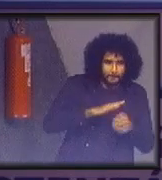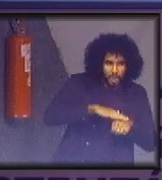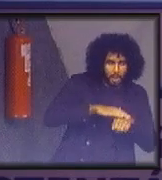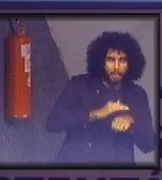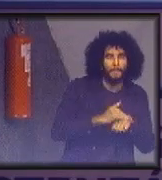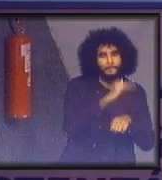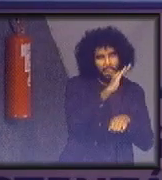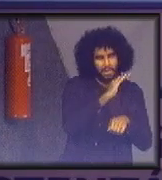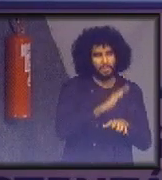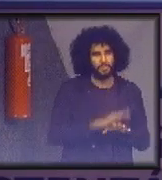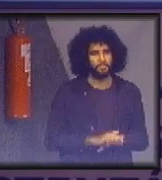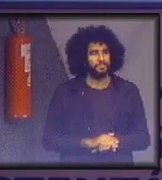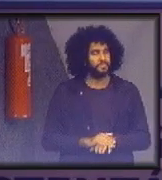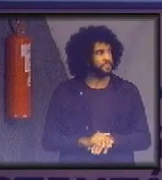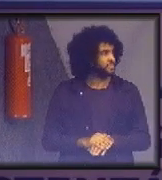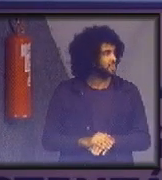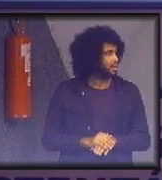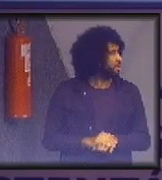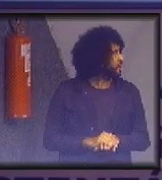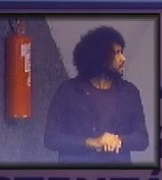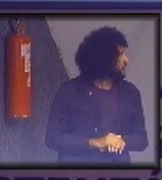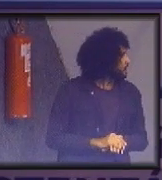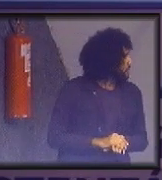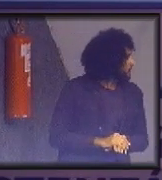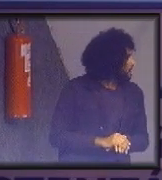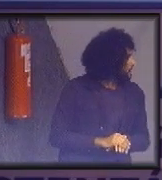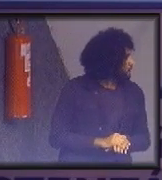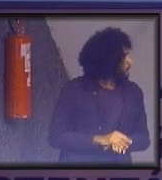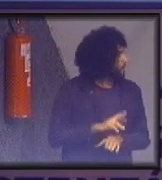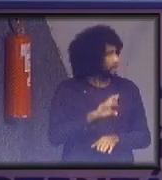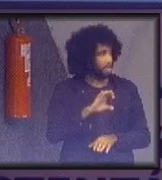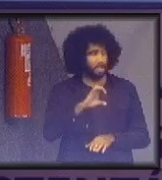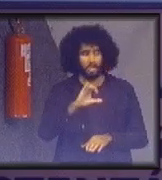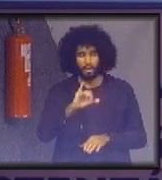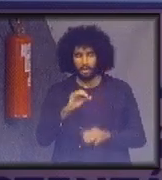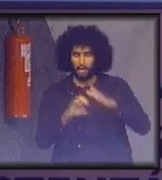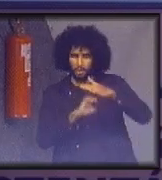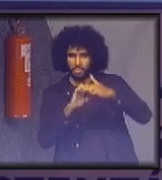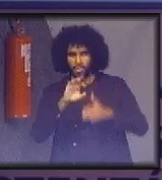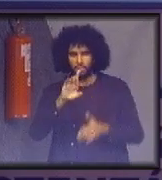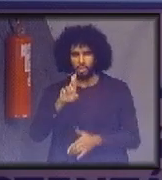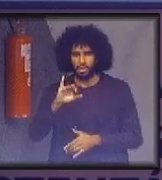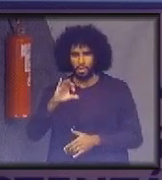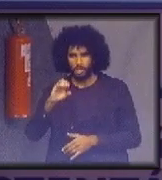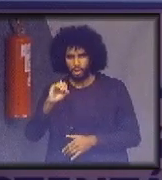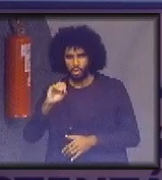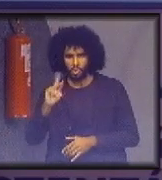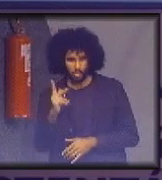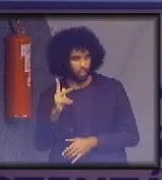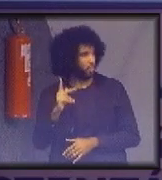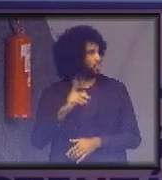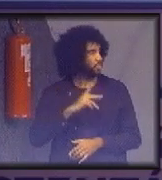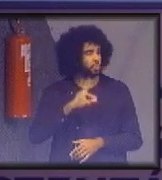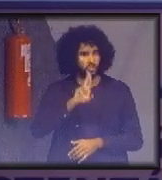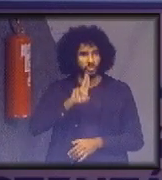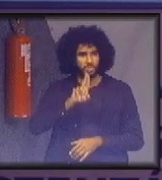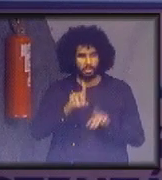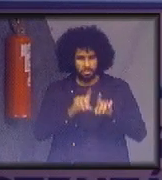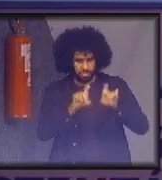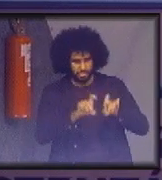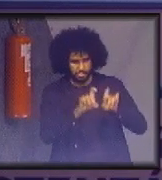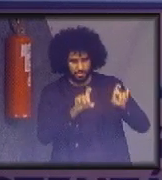A Ricoh, fazendo digitalização digitalização e armazenamento na nuvem, de documentação. Se há um poder